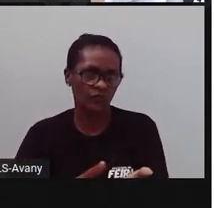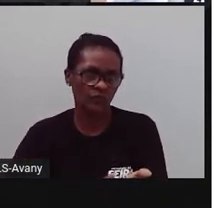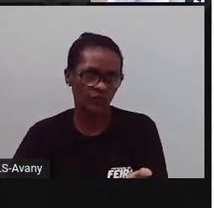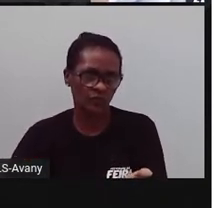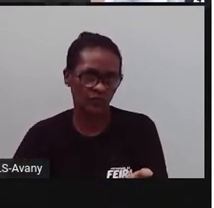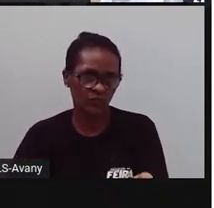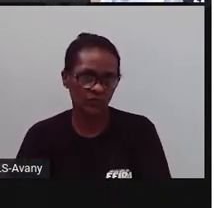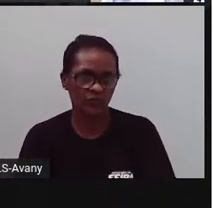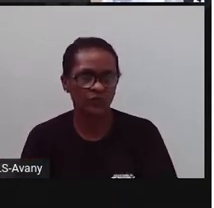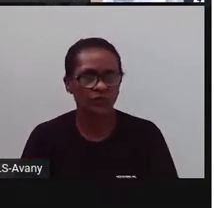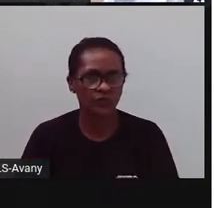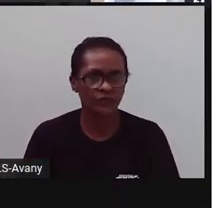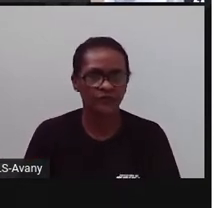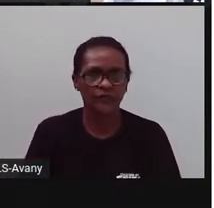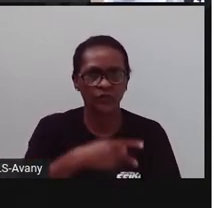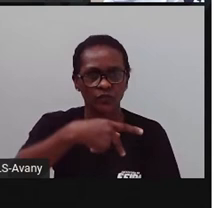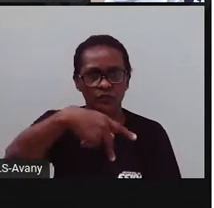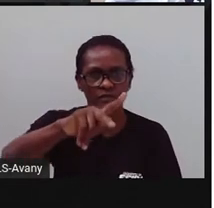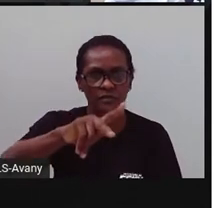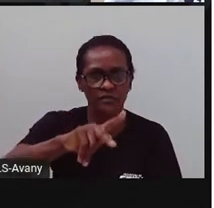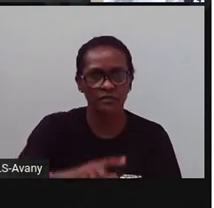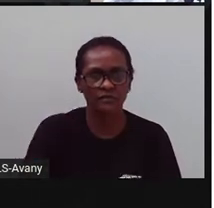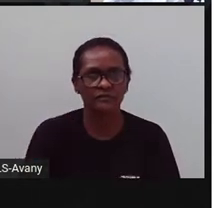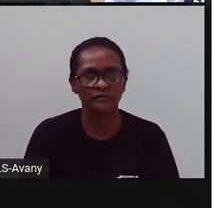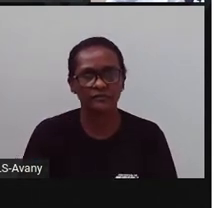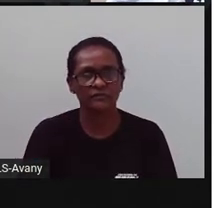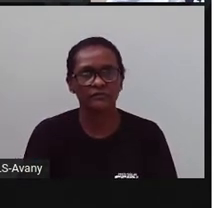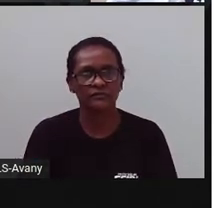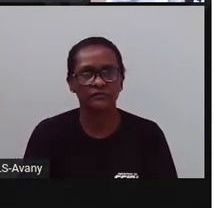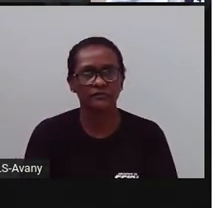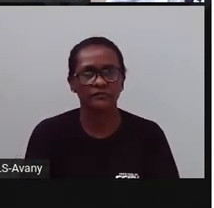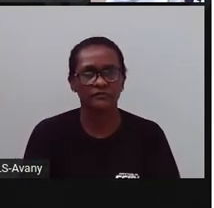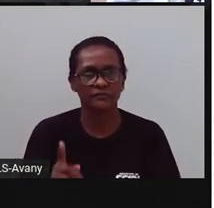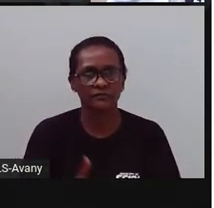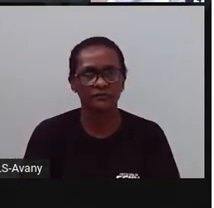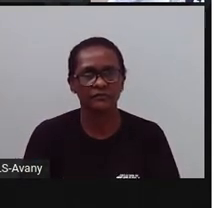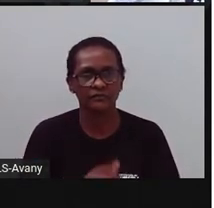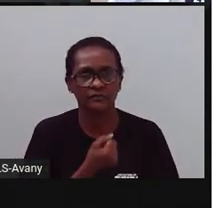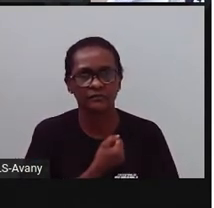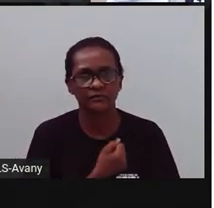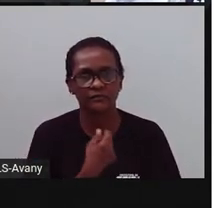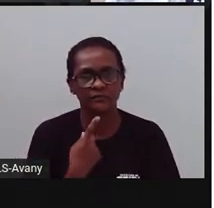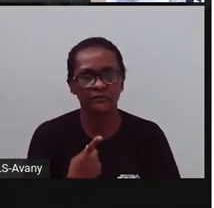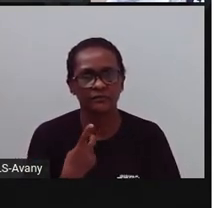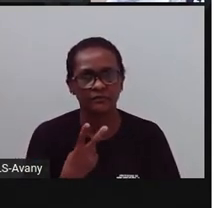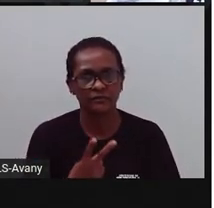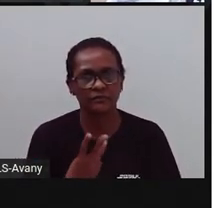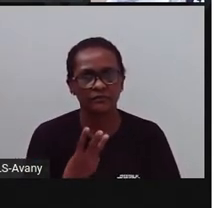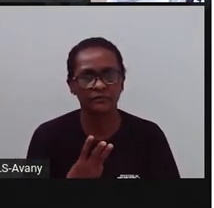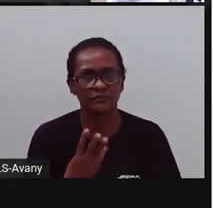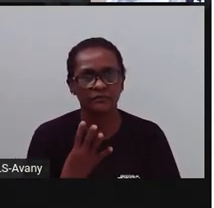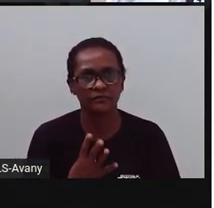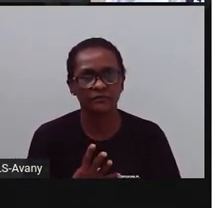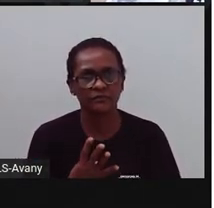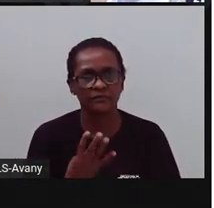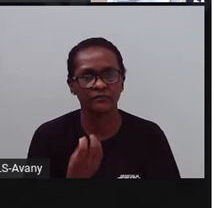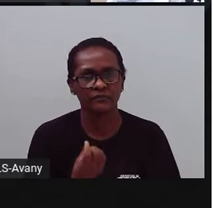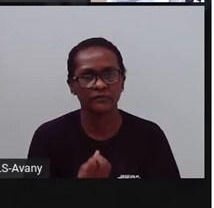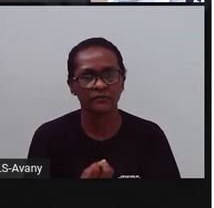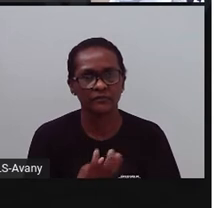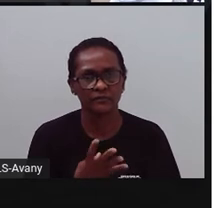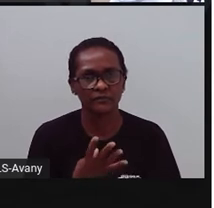bairro, né? Então, aqui a PRO vai ler alguns para vocês. O bairro Aeroporto, Mangabeira, Conceição 1 e 2,